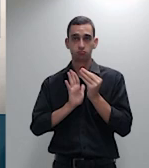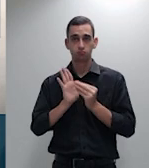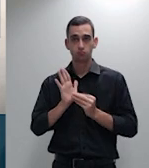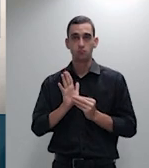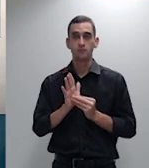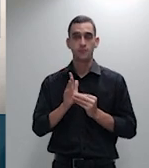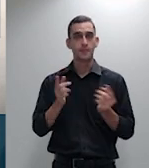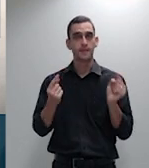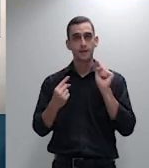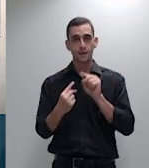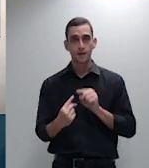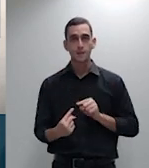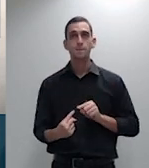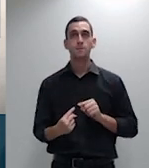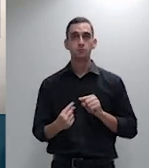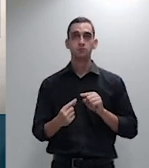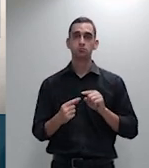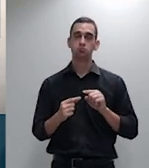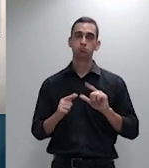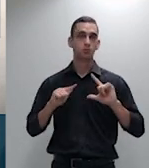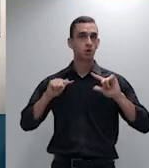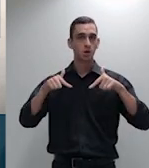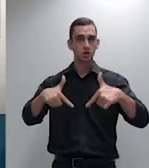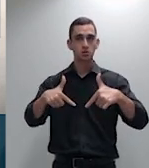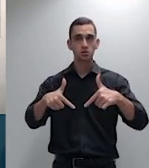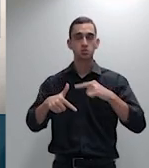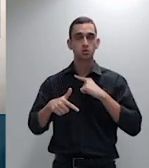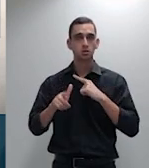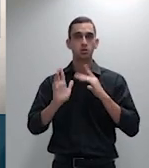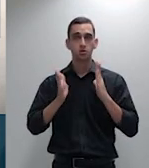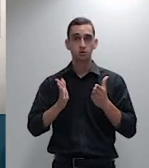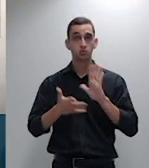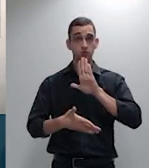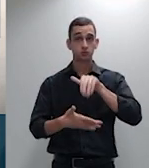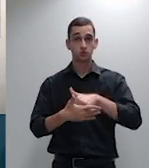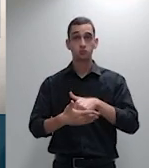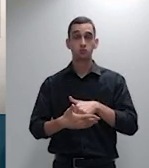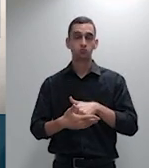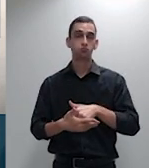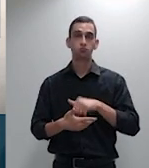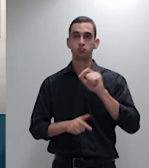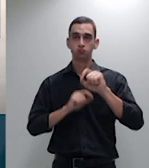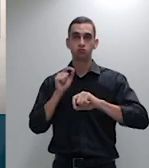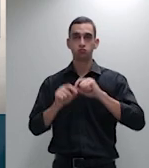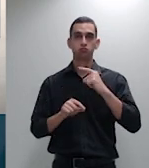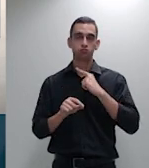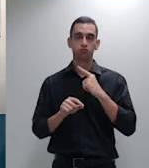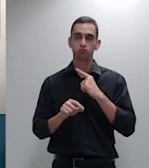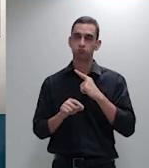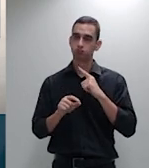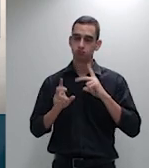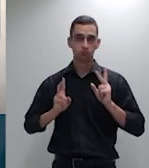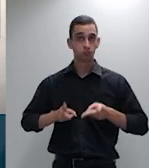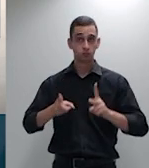no voto de procedência da recisória com todas as vênios de que pensa diferente